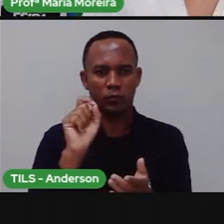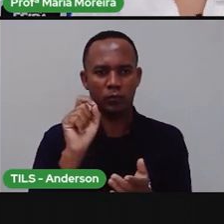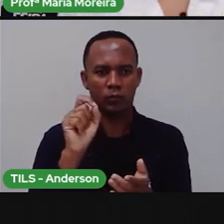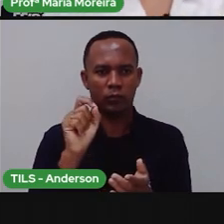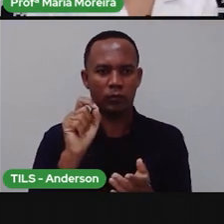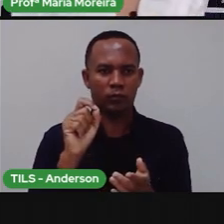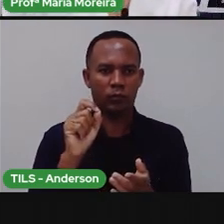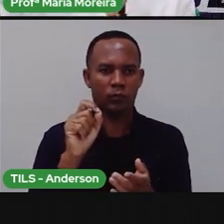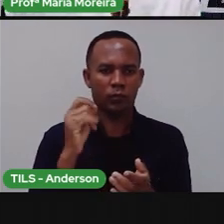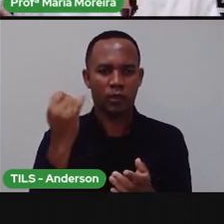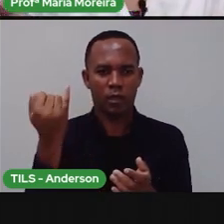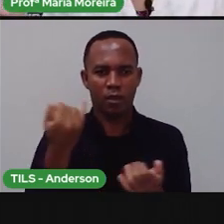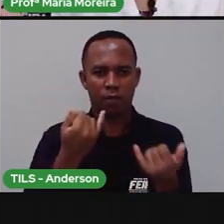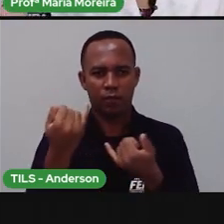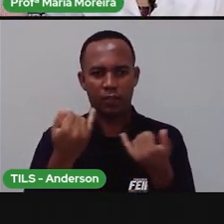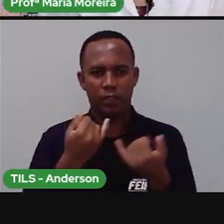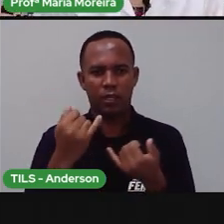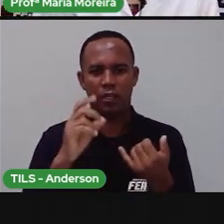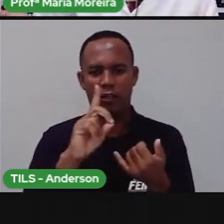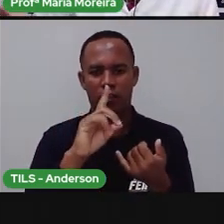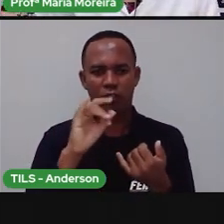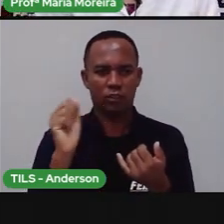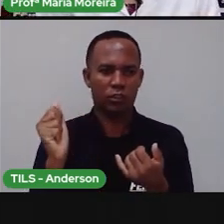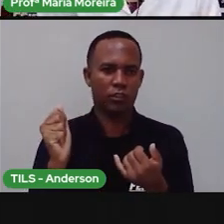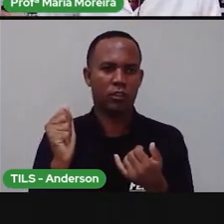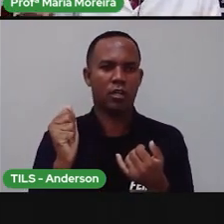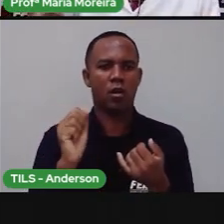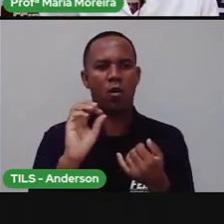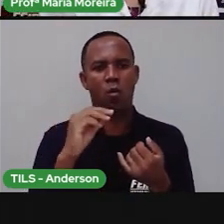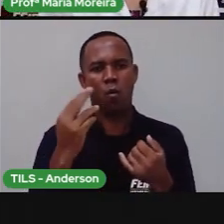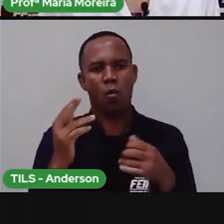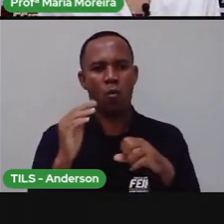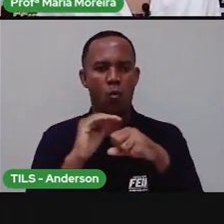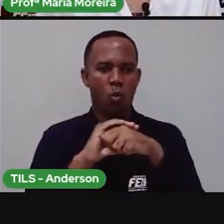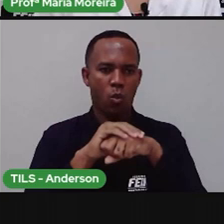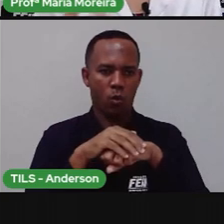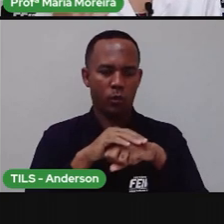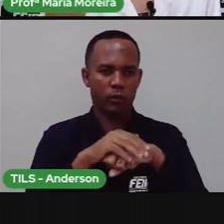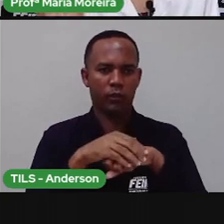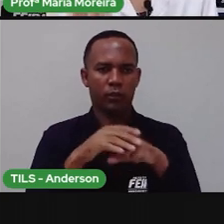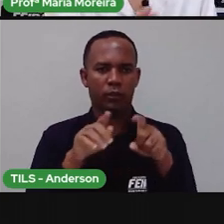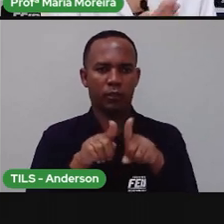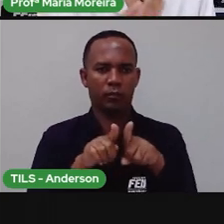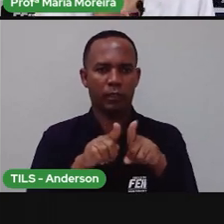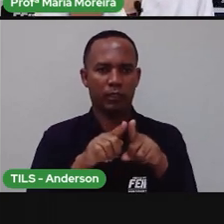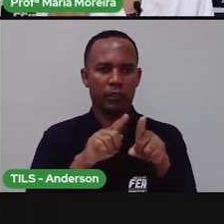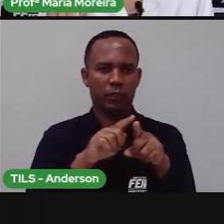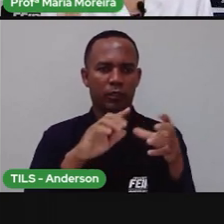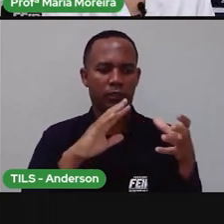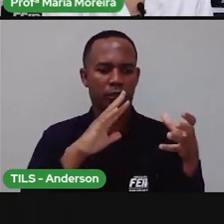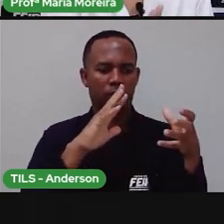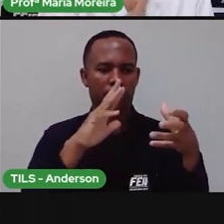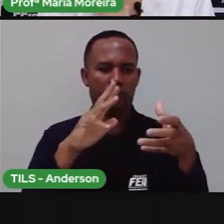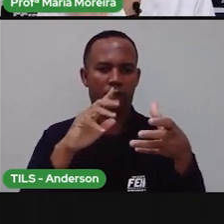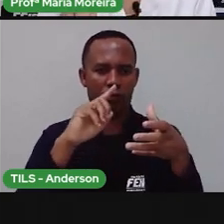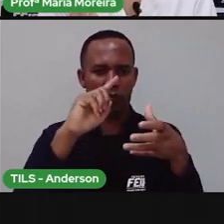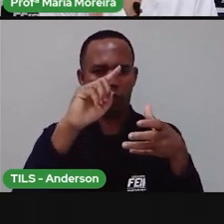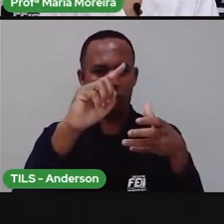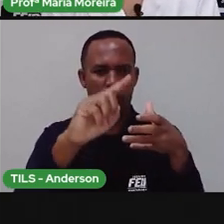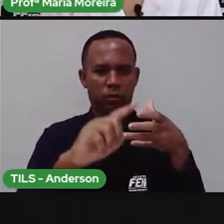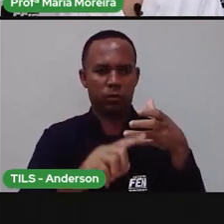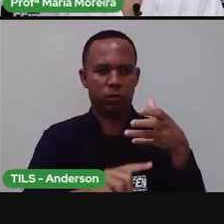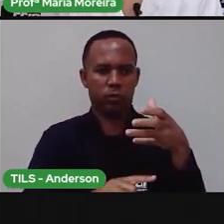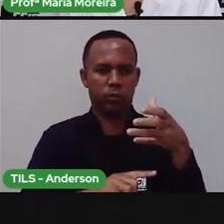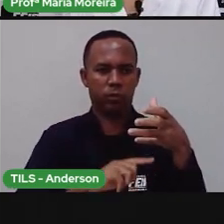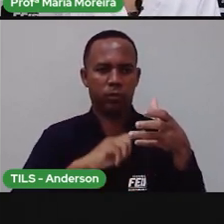vai o quê? Dizer o que será dia e o que será noite. Então, a Terra, ela vai girando e uma parte dela,